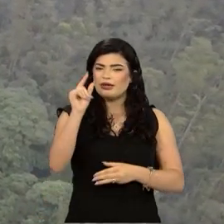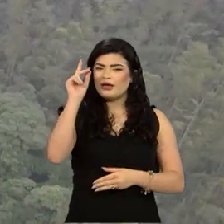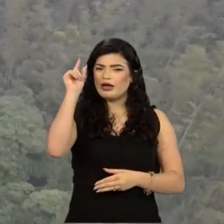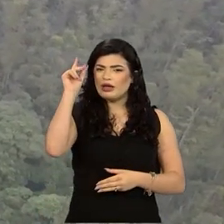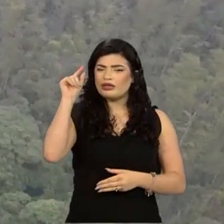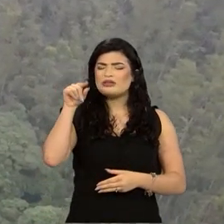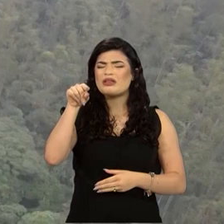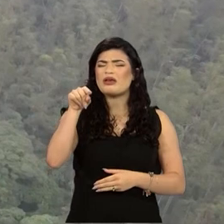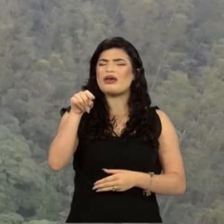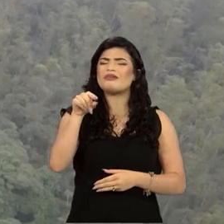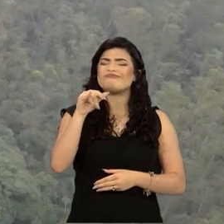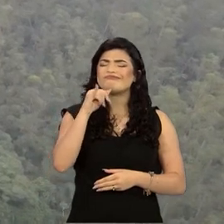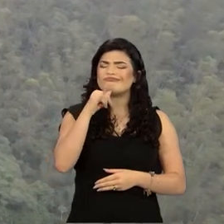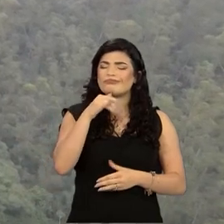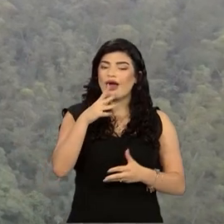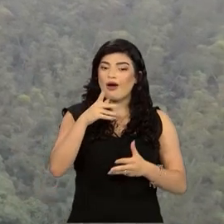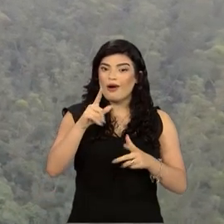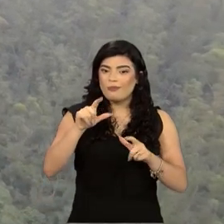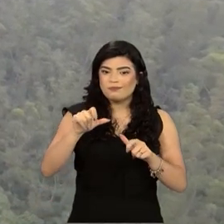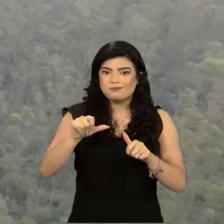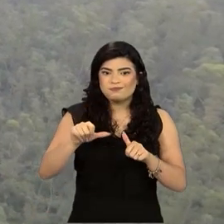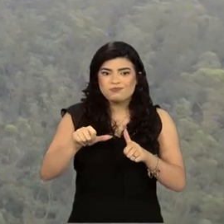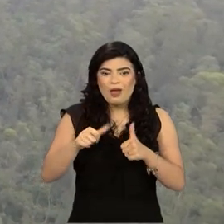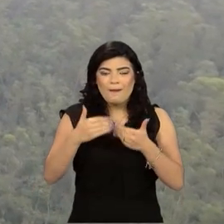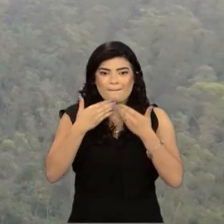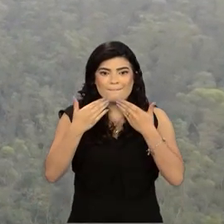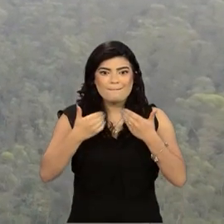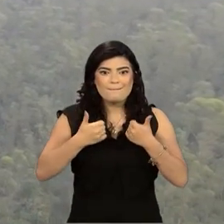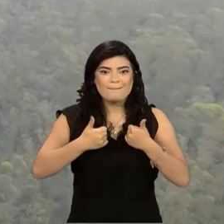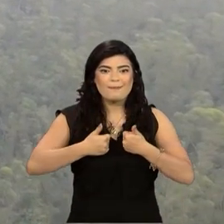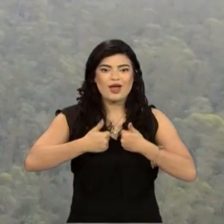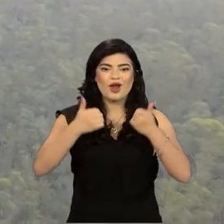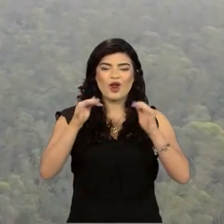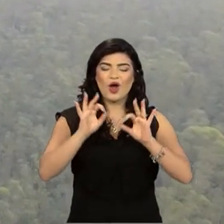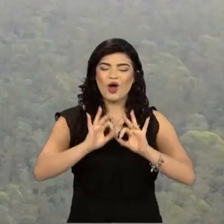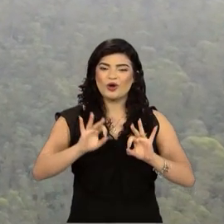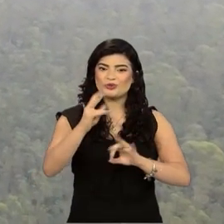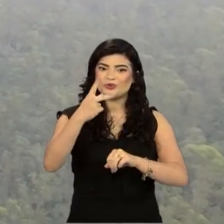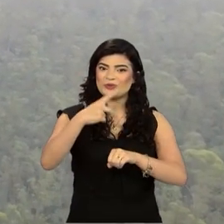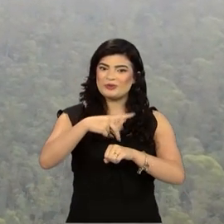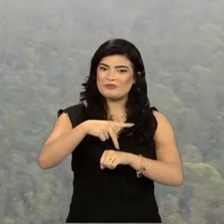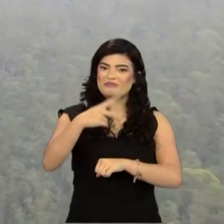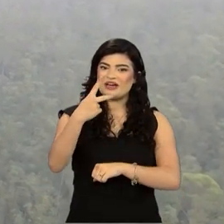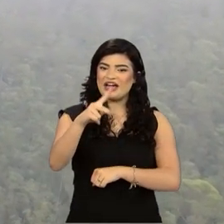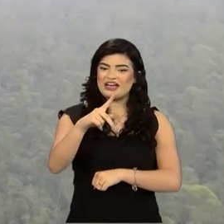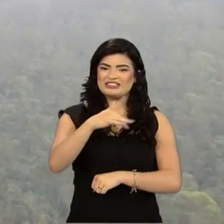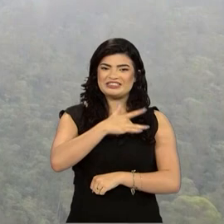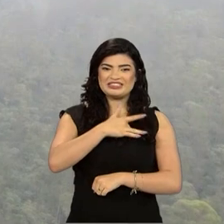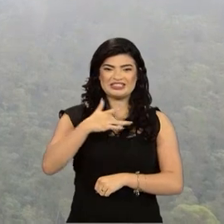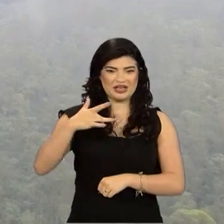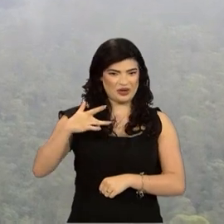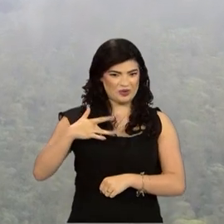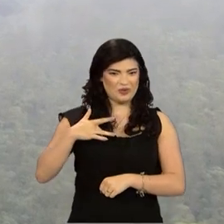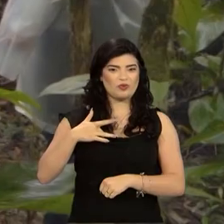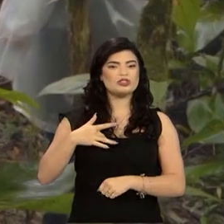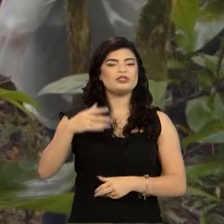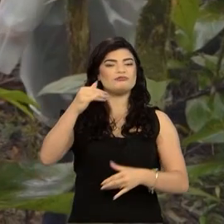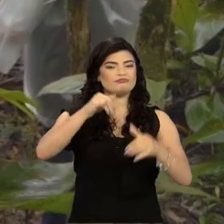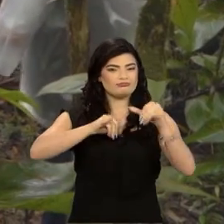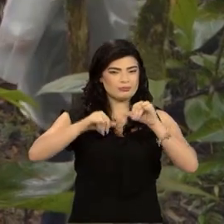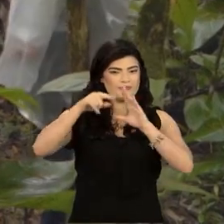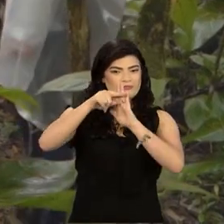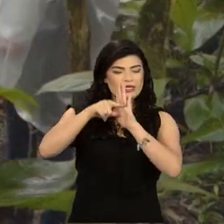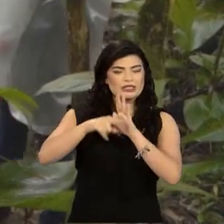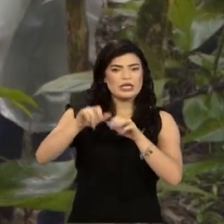degradada em uma das maiores reservas privadas do bioma no país, servindo como um grande laboratório